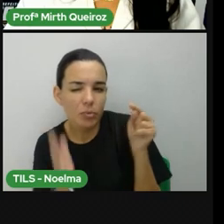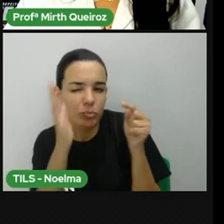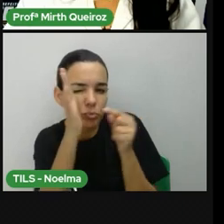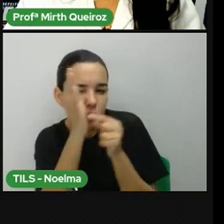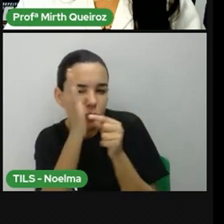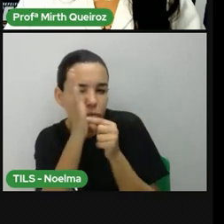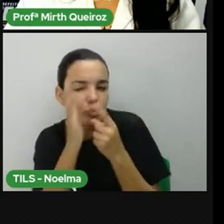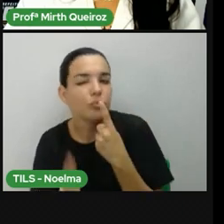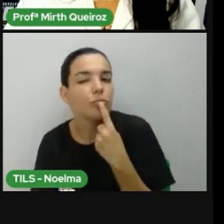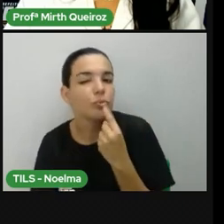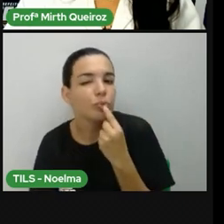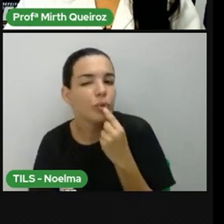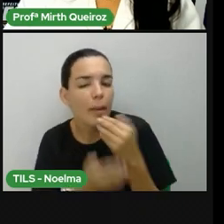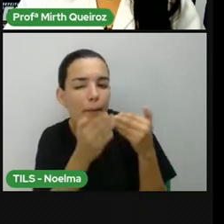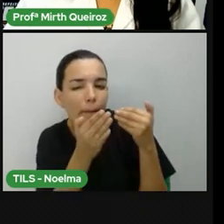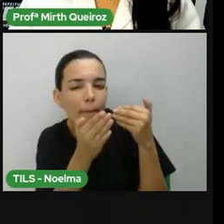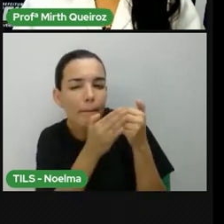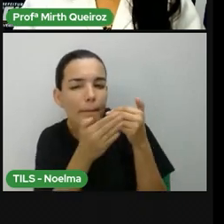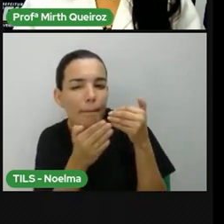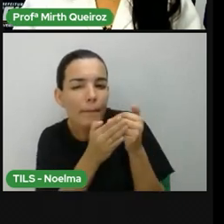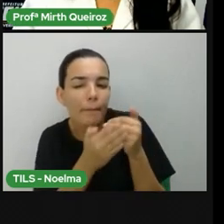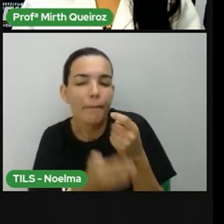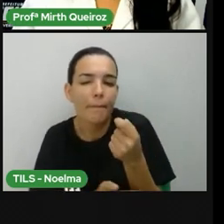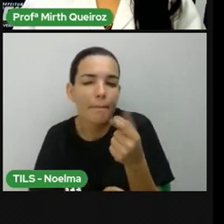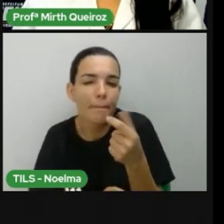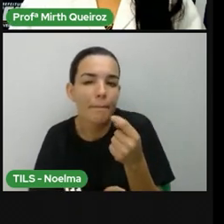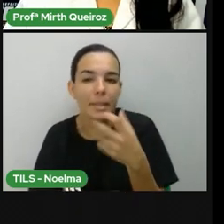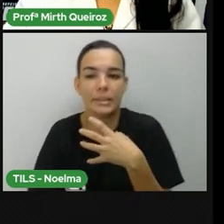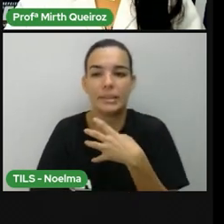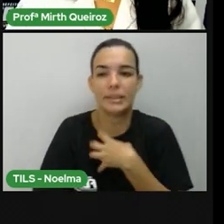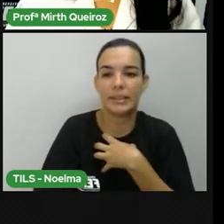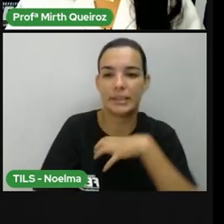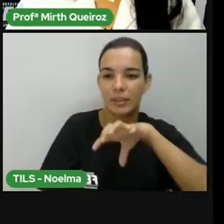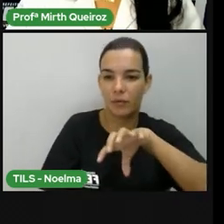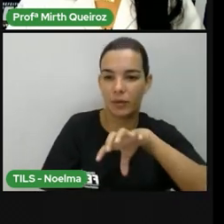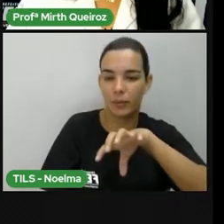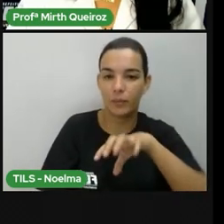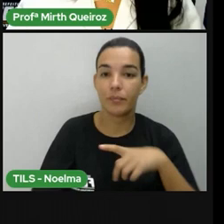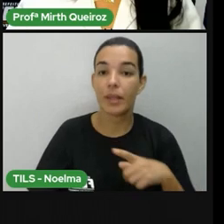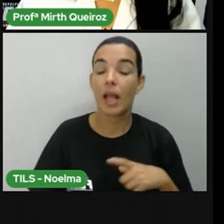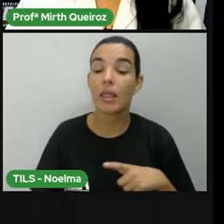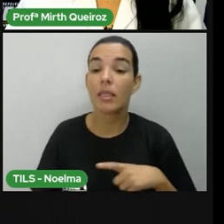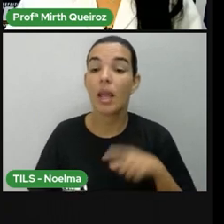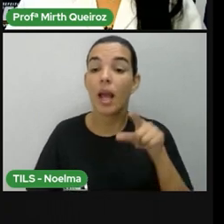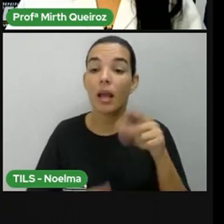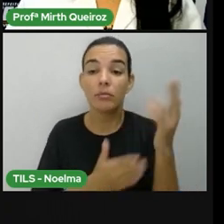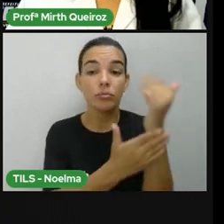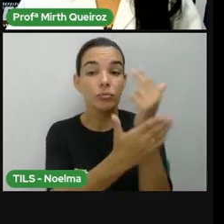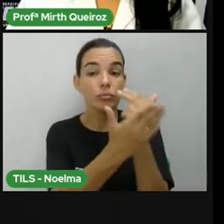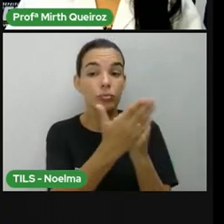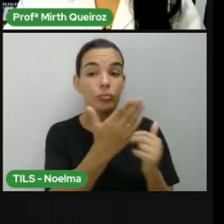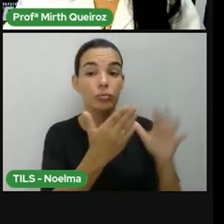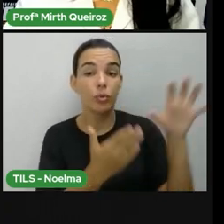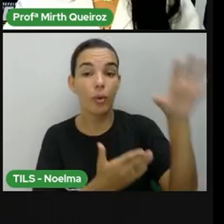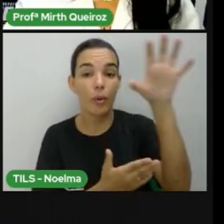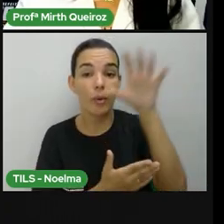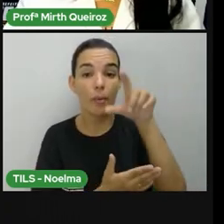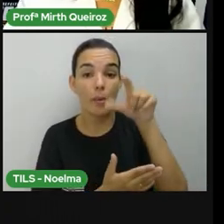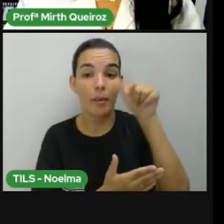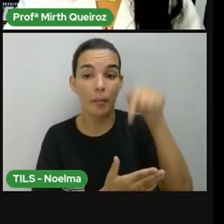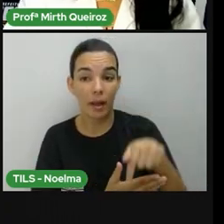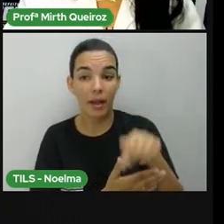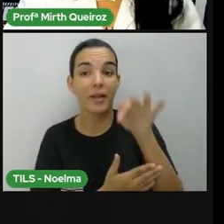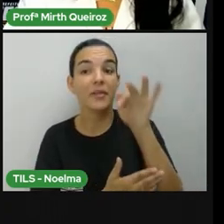próximo a Salvador, né? E aqui nós temos o mapa de Feira de